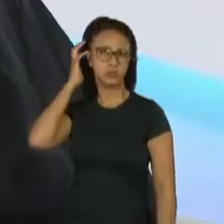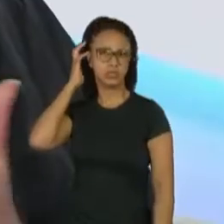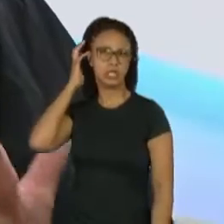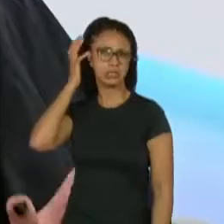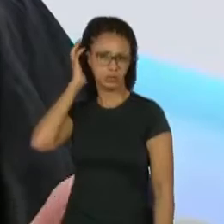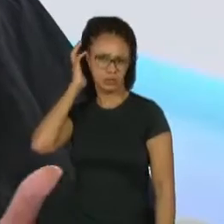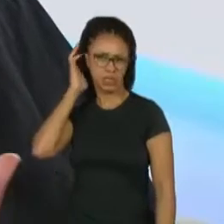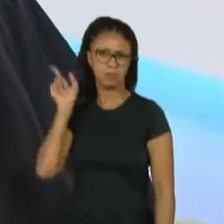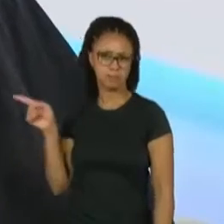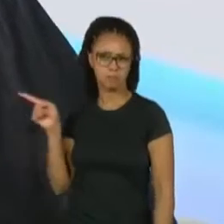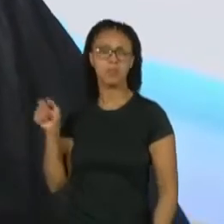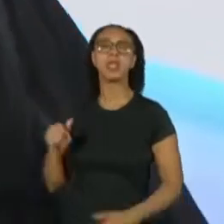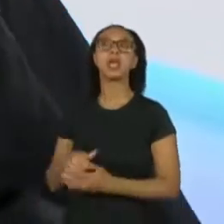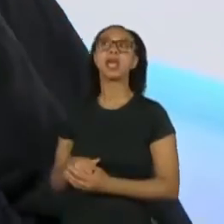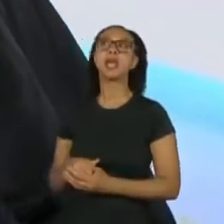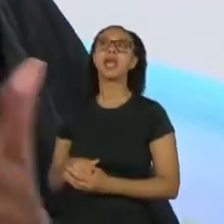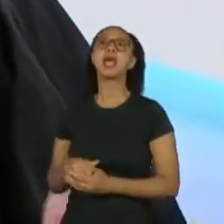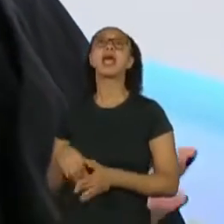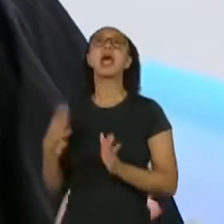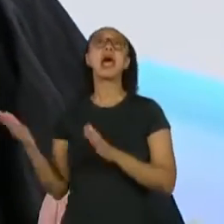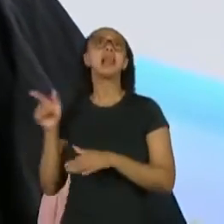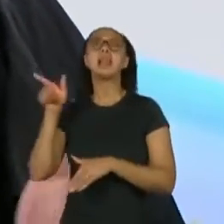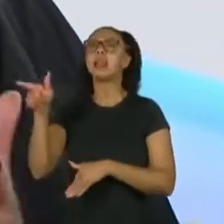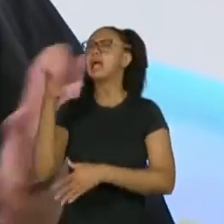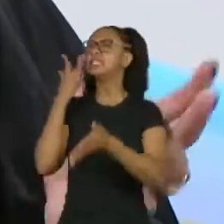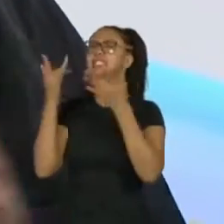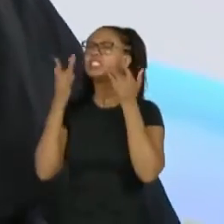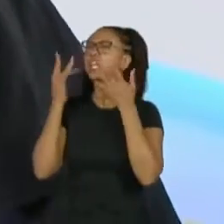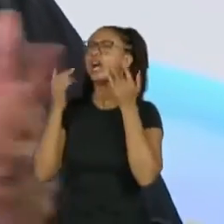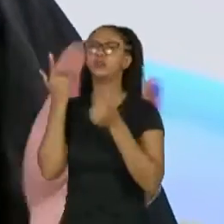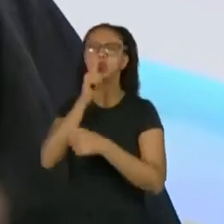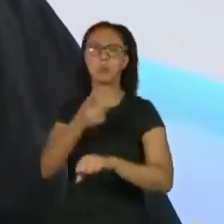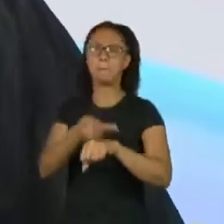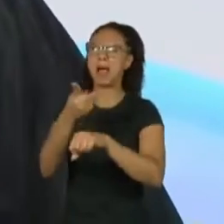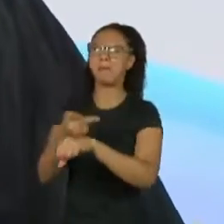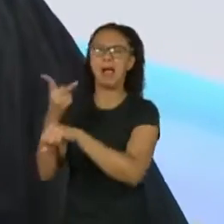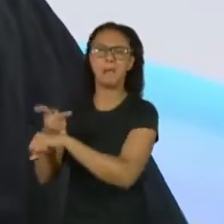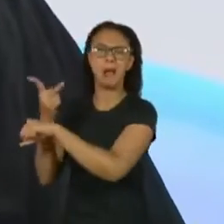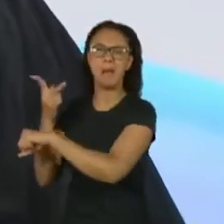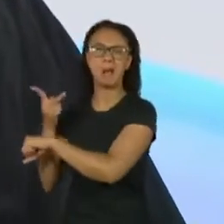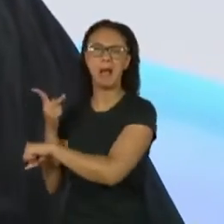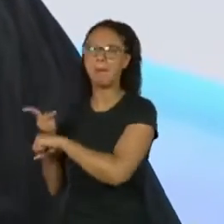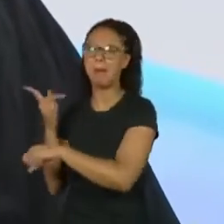ela fez uma peça de teatro, ganhou todos os prêmios, ela fez uma peça que estourou